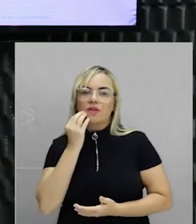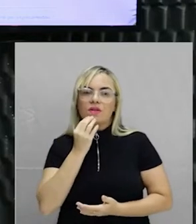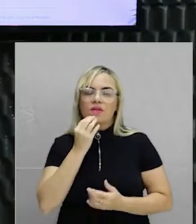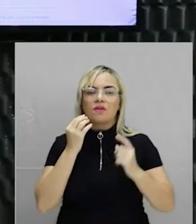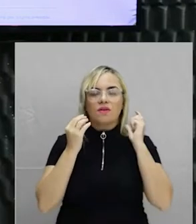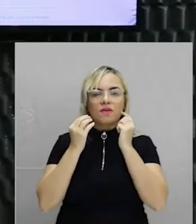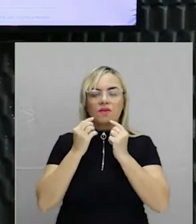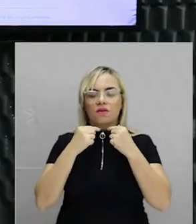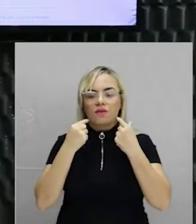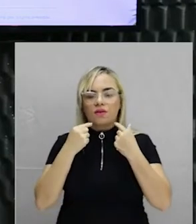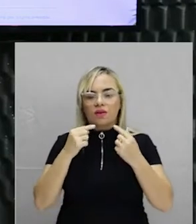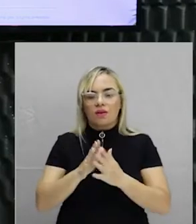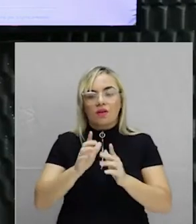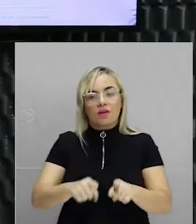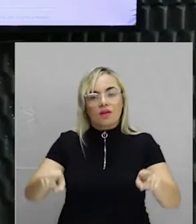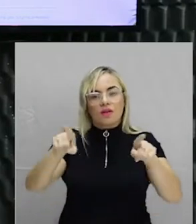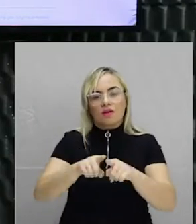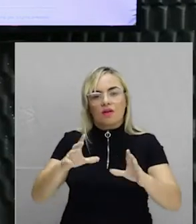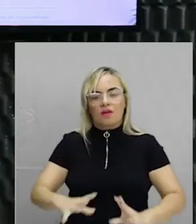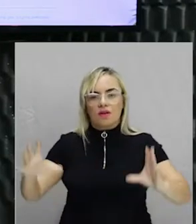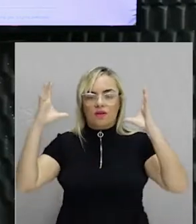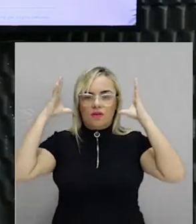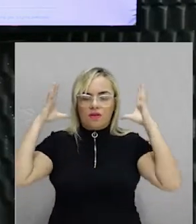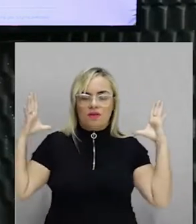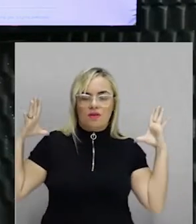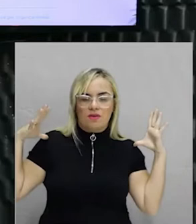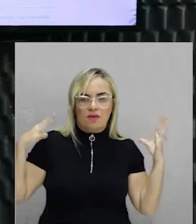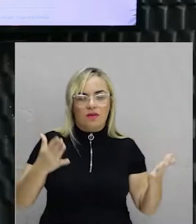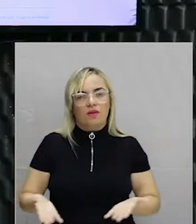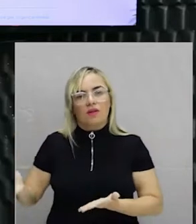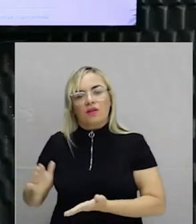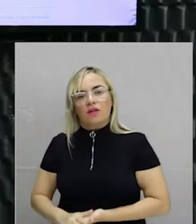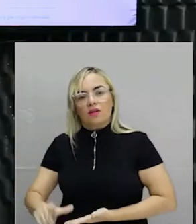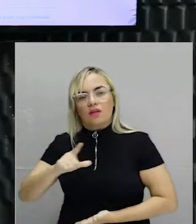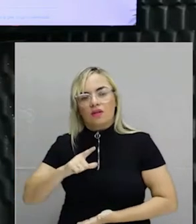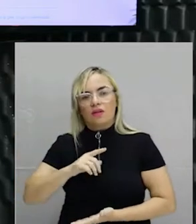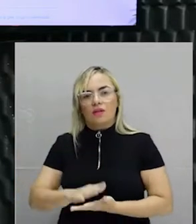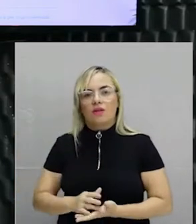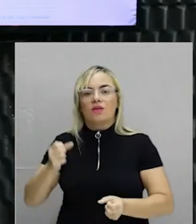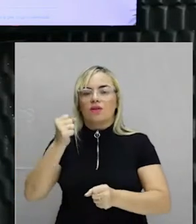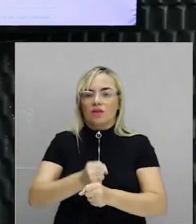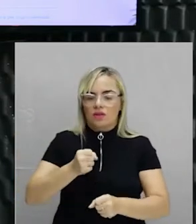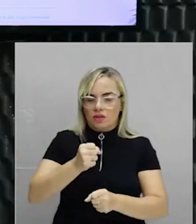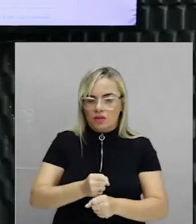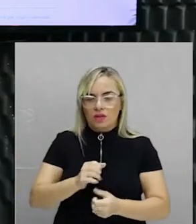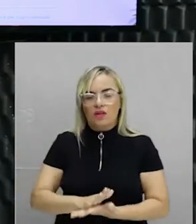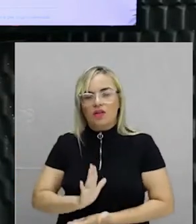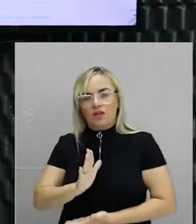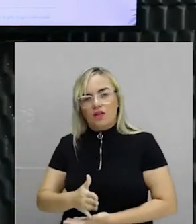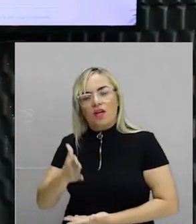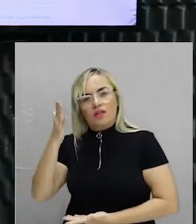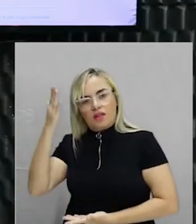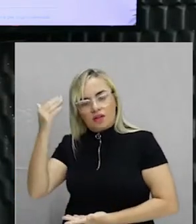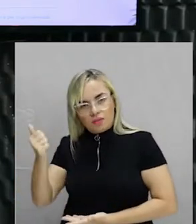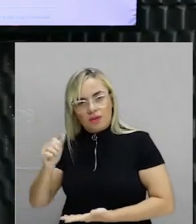anjinhos, que são as características mais macantes. Então, tem obras que são atribuídas a ele, porque não tem como você saber por que foi assinado.